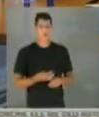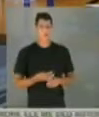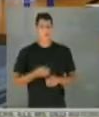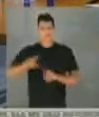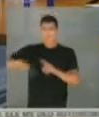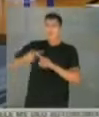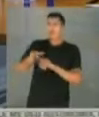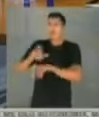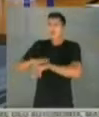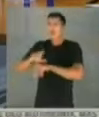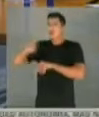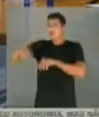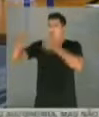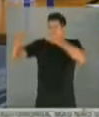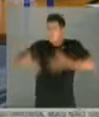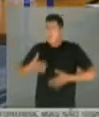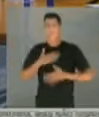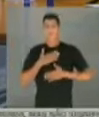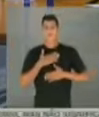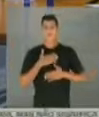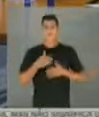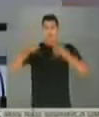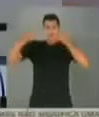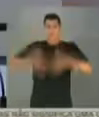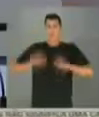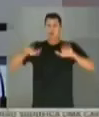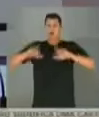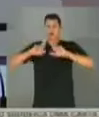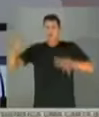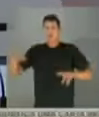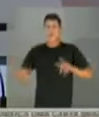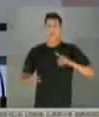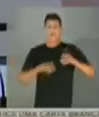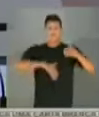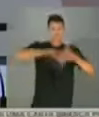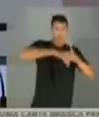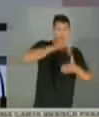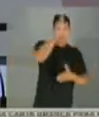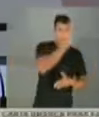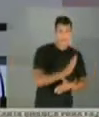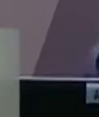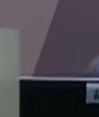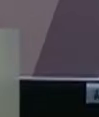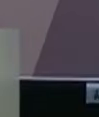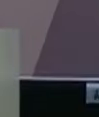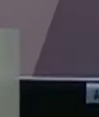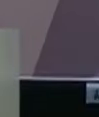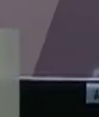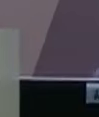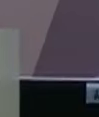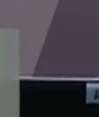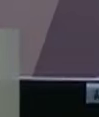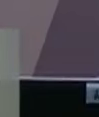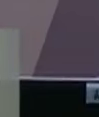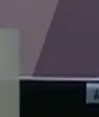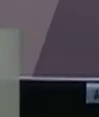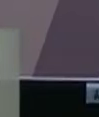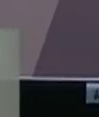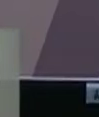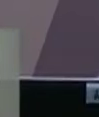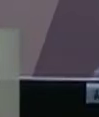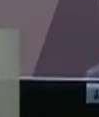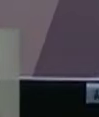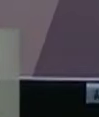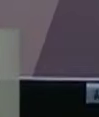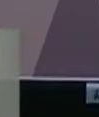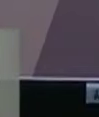o adicional que você quiser, mas depois você me explica, para te explicar qual é a diferença entre o Campeonato Brasileiro e a Copa América. Eu lhe digo por que o Campeonato Brasileiro